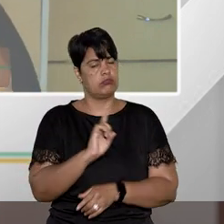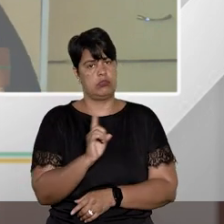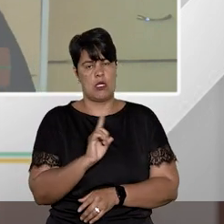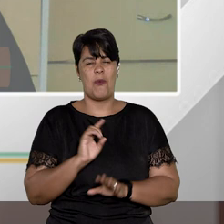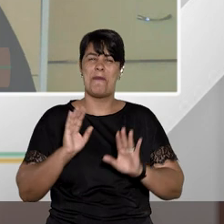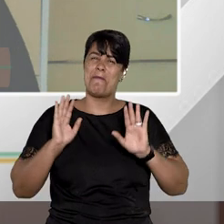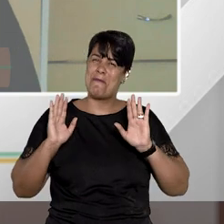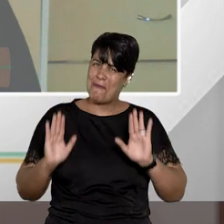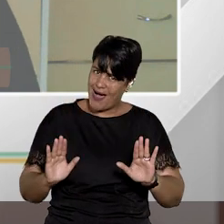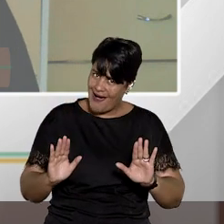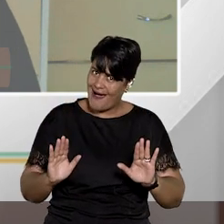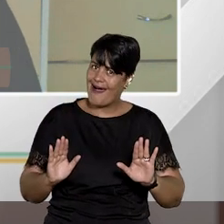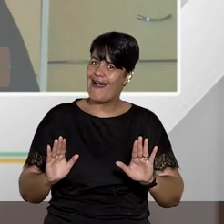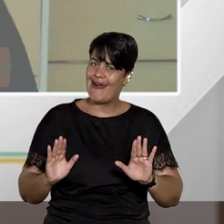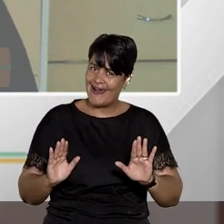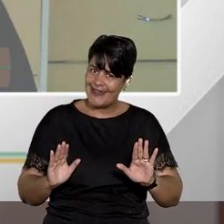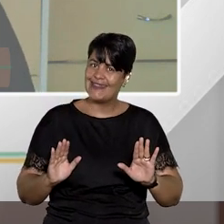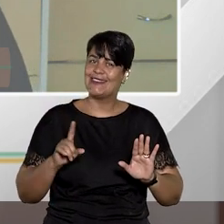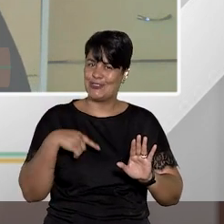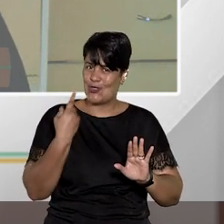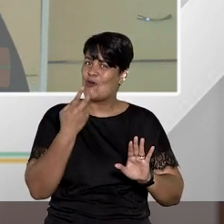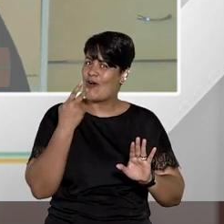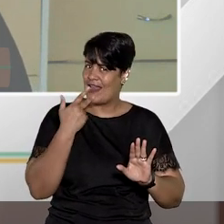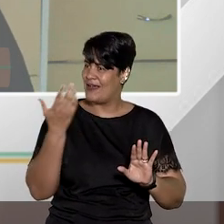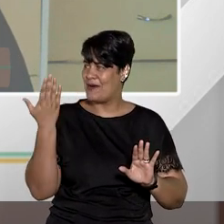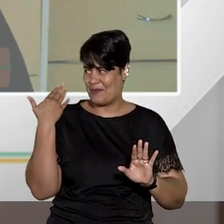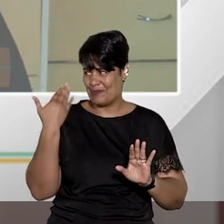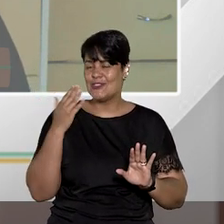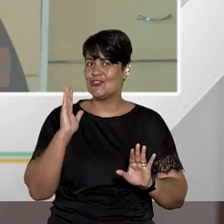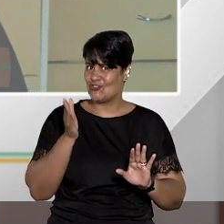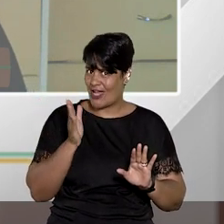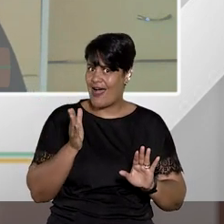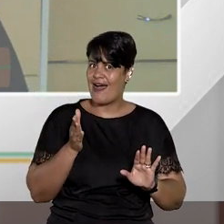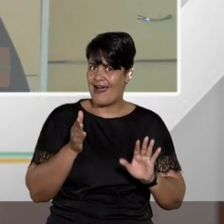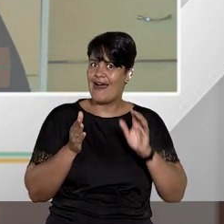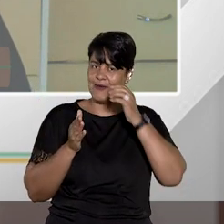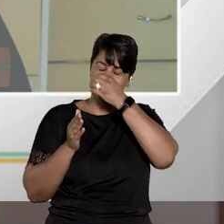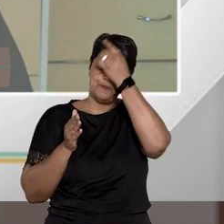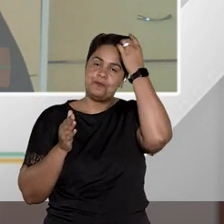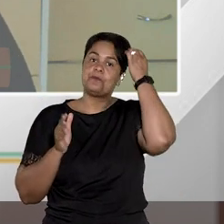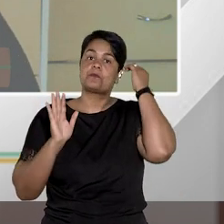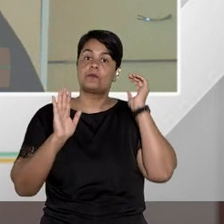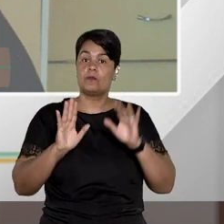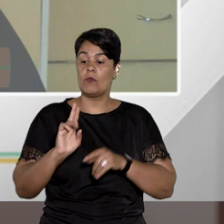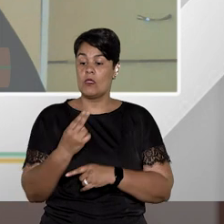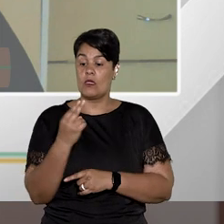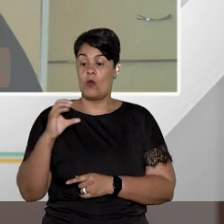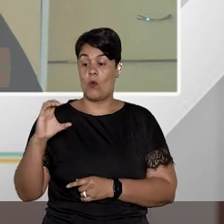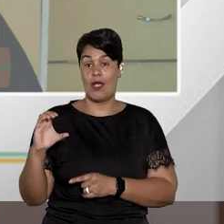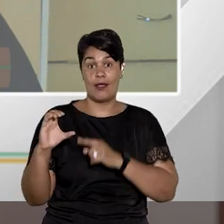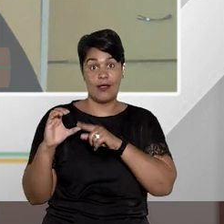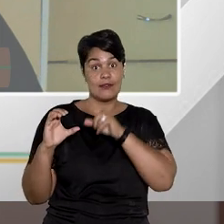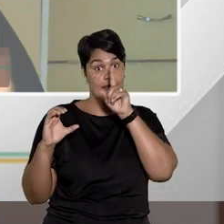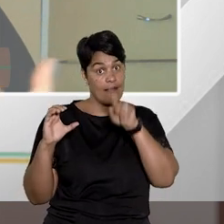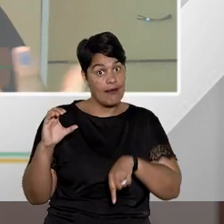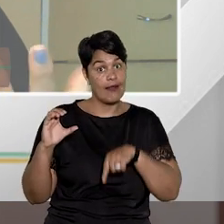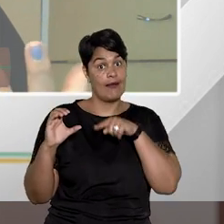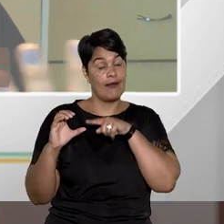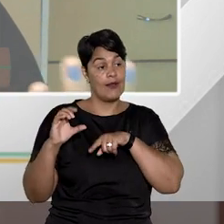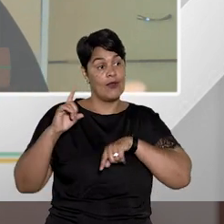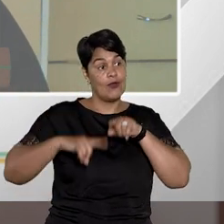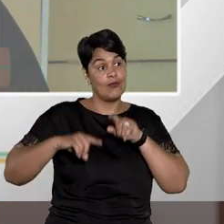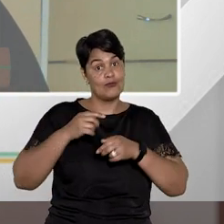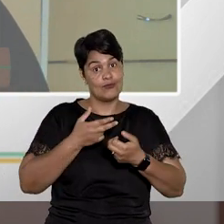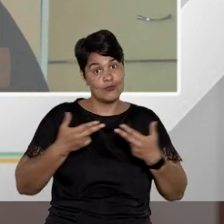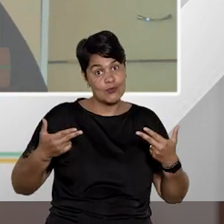coisa, olha, Fátima, como bem o início ali da nossa fala vai o tempo todo voltando, né? O habeas corpus, ele é um instrumento